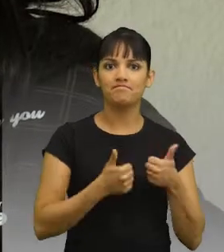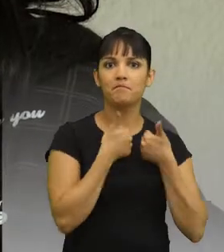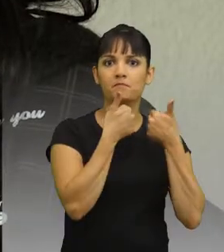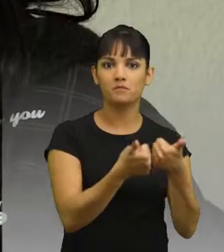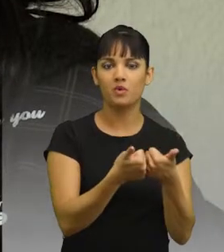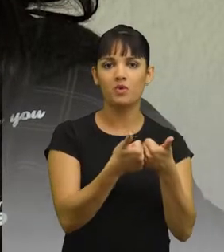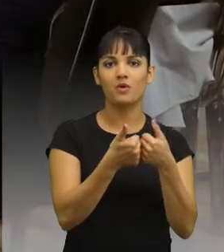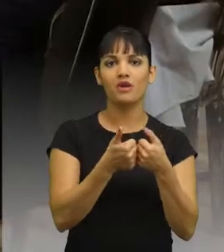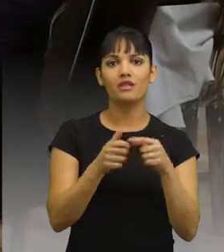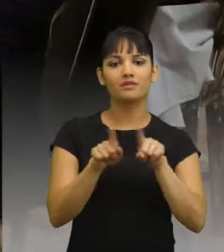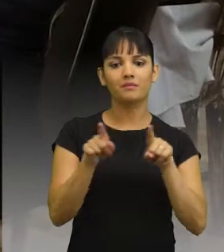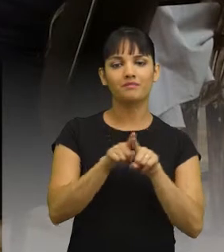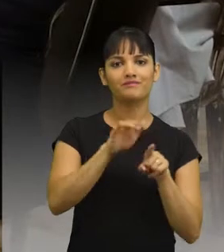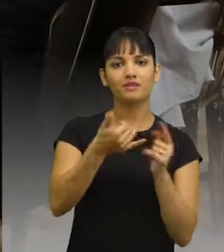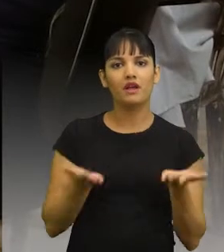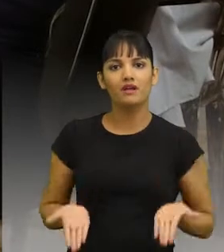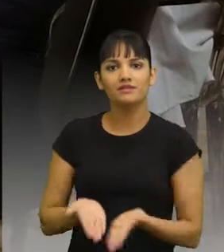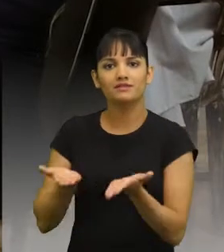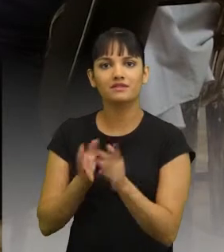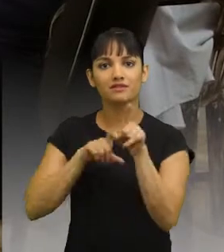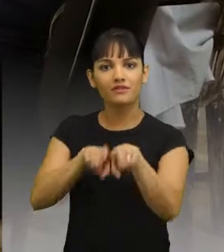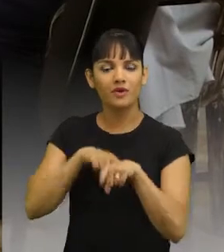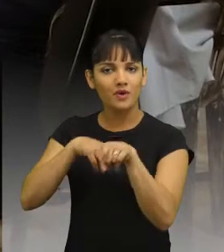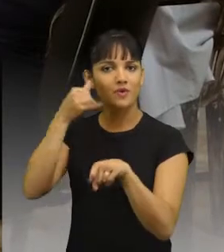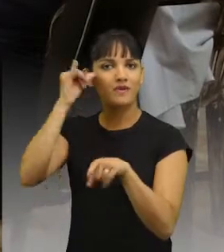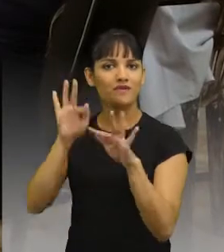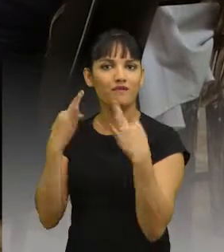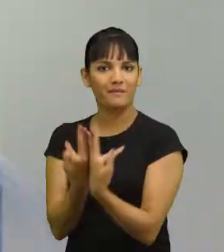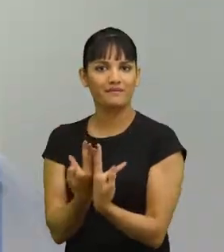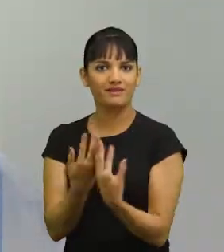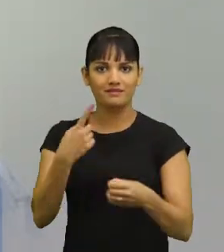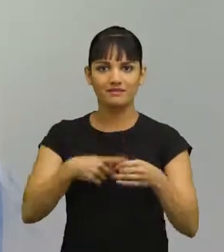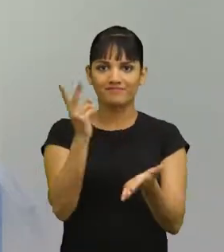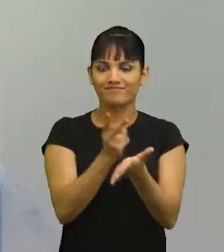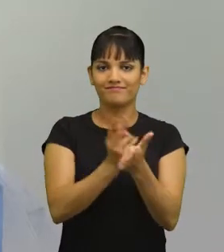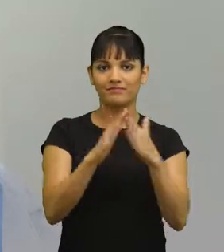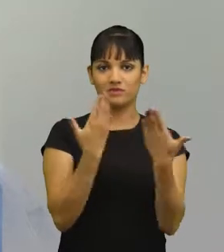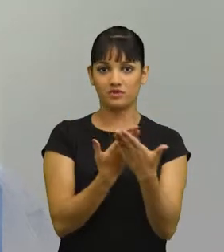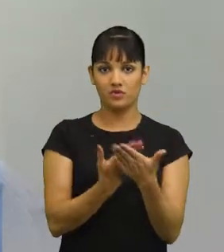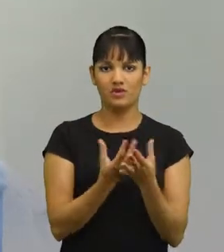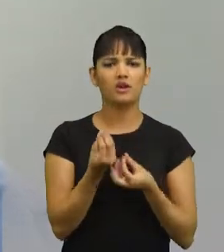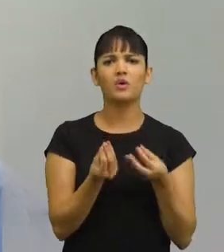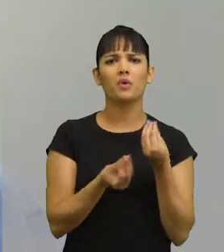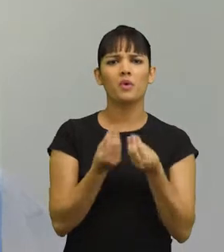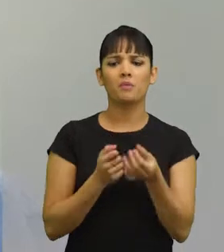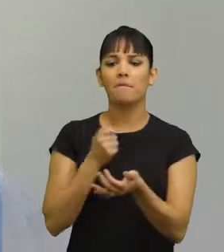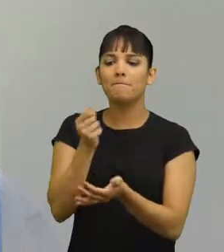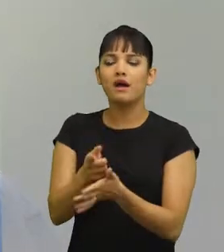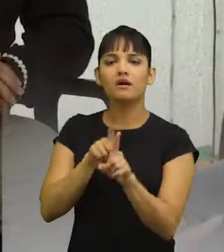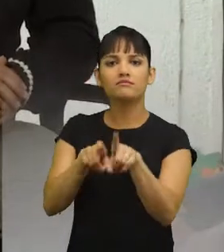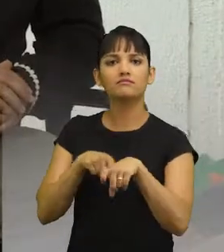para desenvolver a agricultura familiar das cidades onde estão as escolas. Pagando um preço justo para os